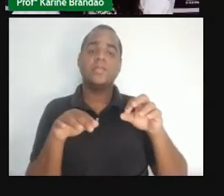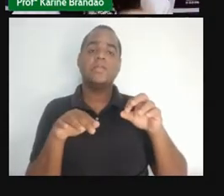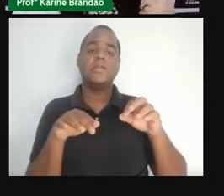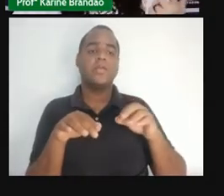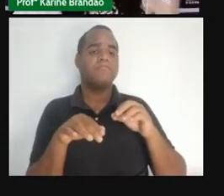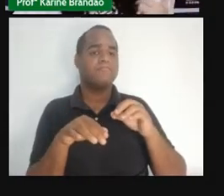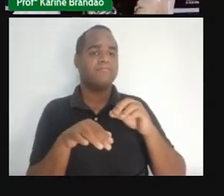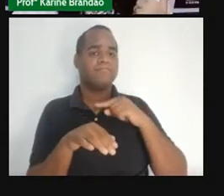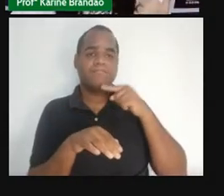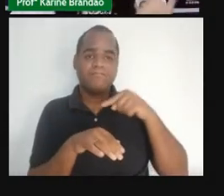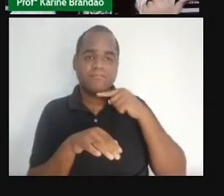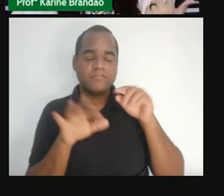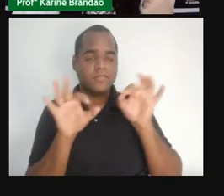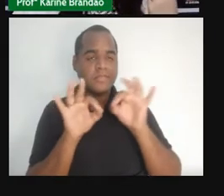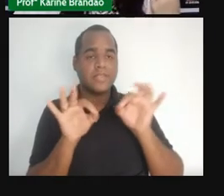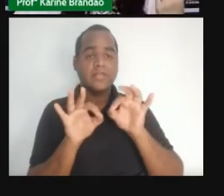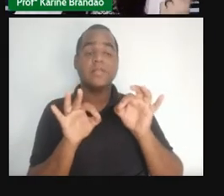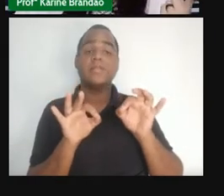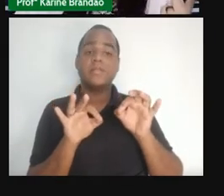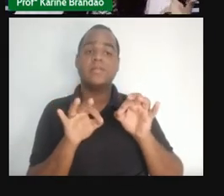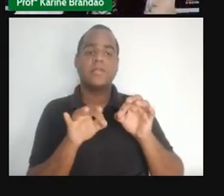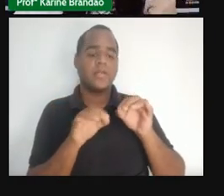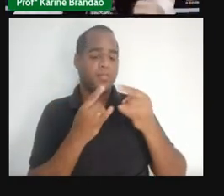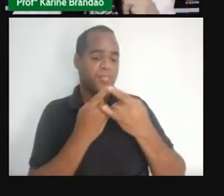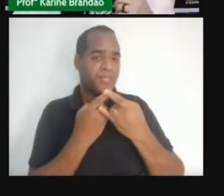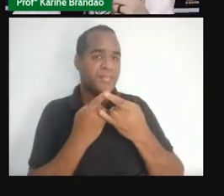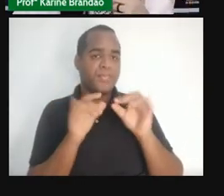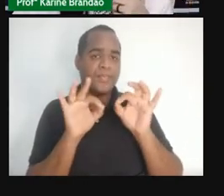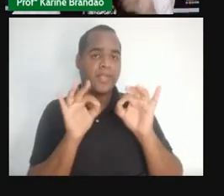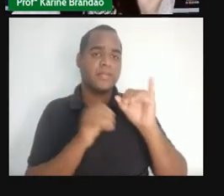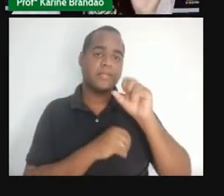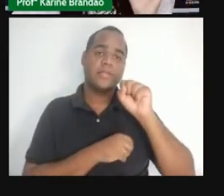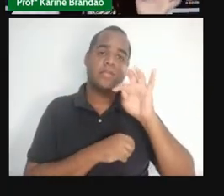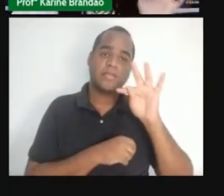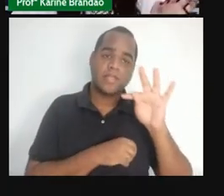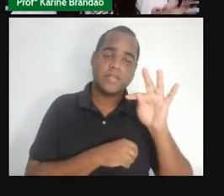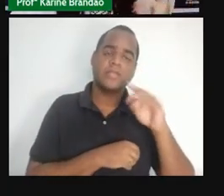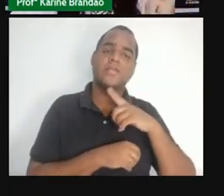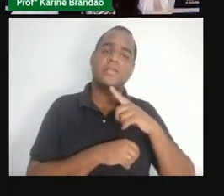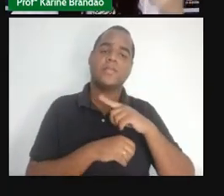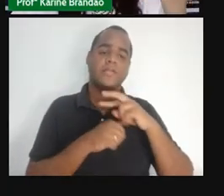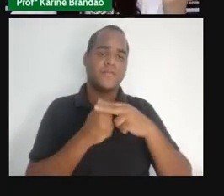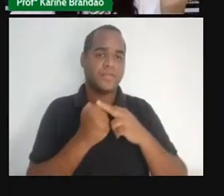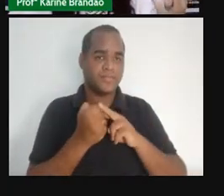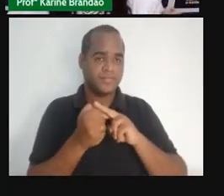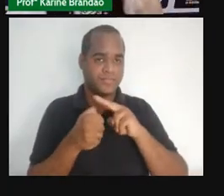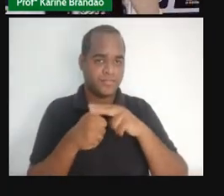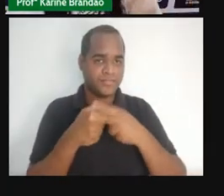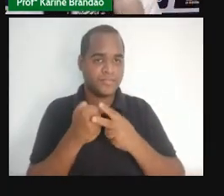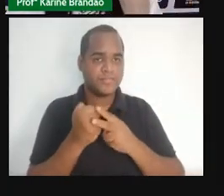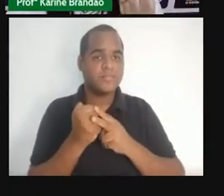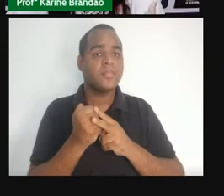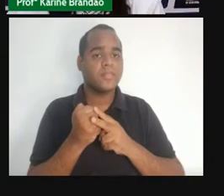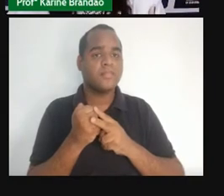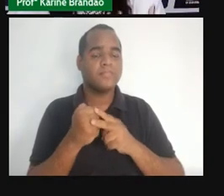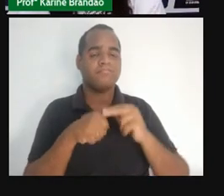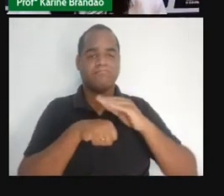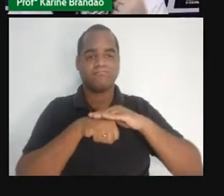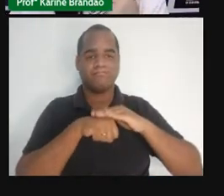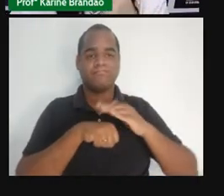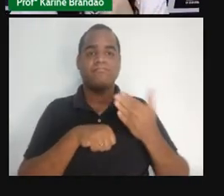preservativo, por isso que elas são consideradas ISTs. E elas são doenças virais, ou seja, causadas por vírus.